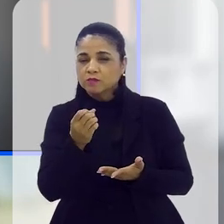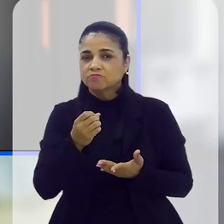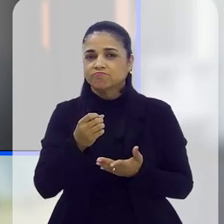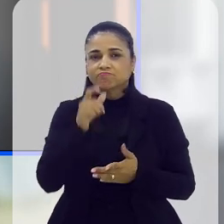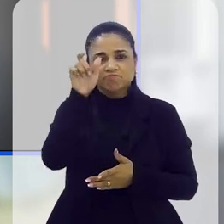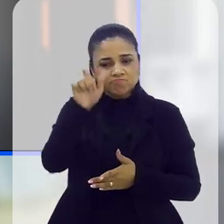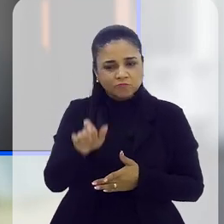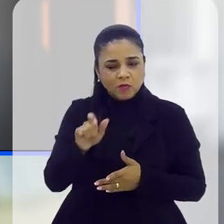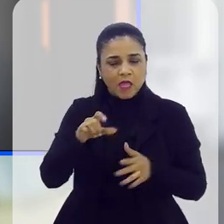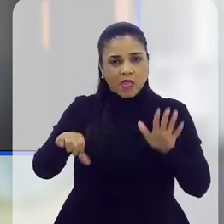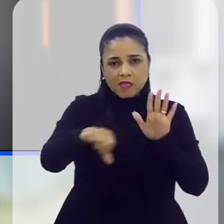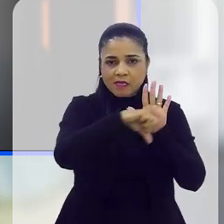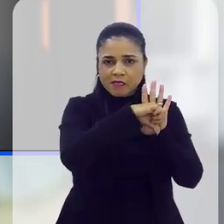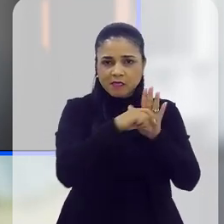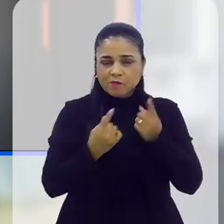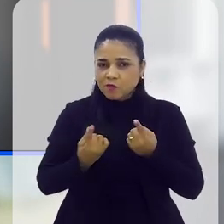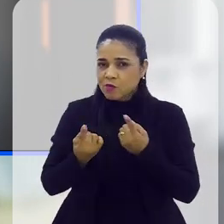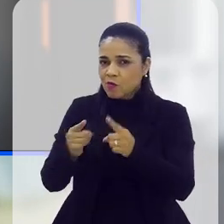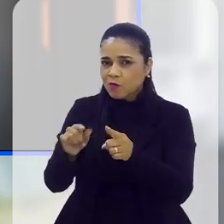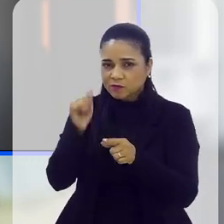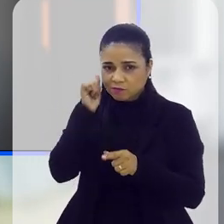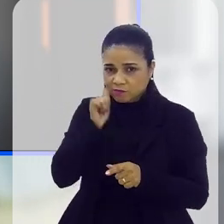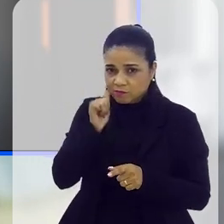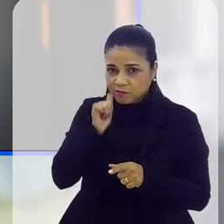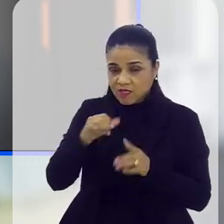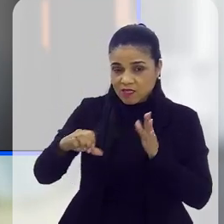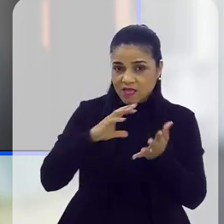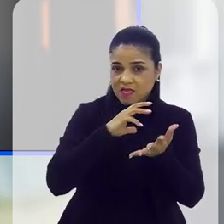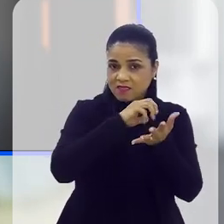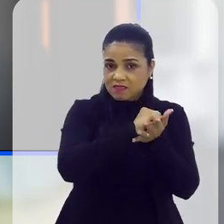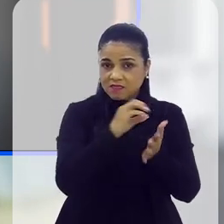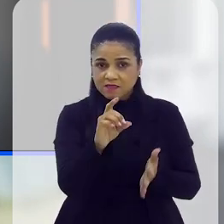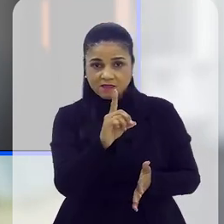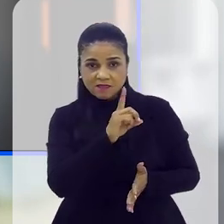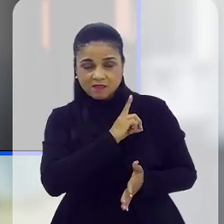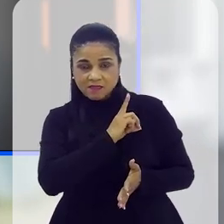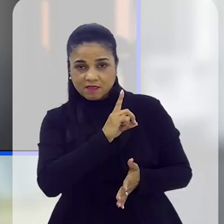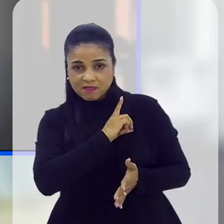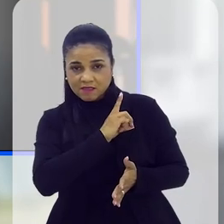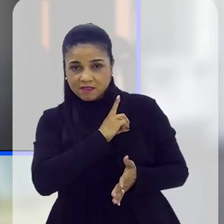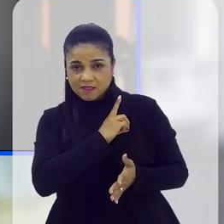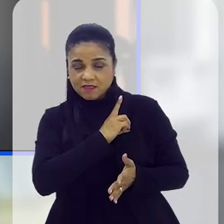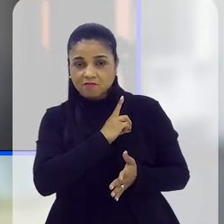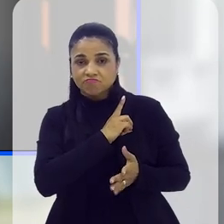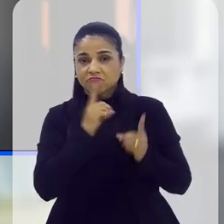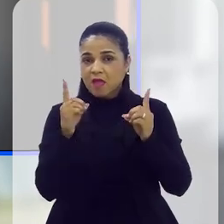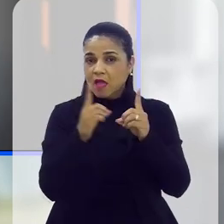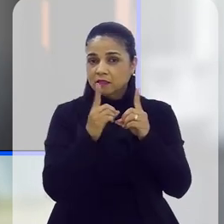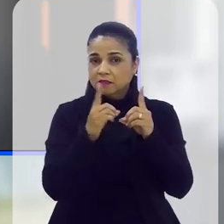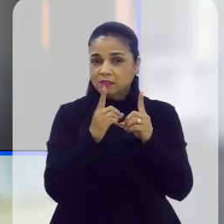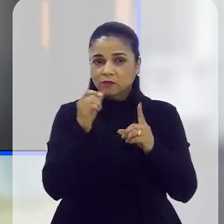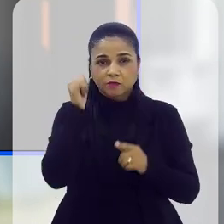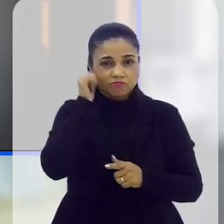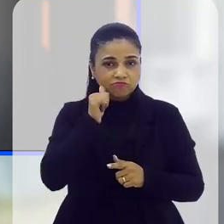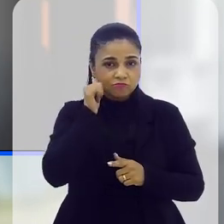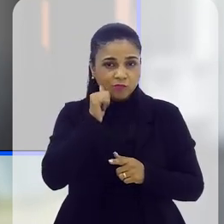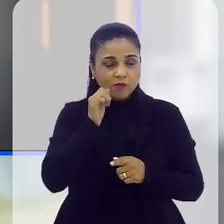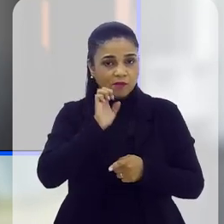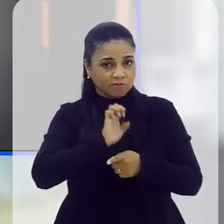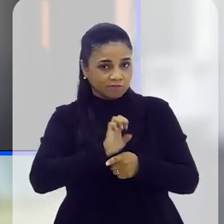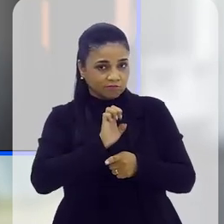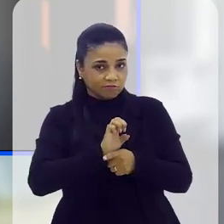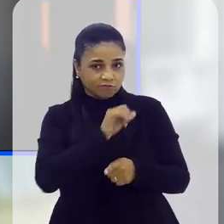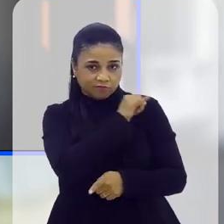de crimes virtuais contra mulheres registrados nas Delegacias de Atendimento à Mulher do Rio de Janeiro no primeiro